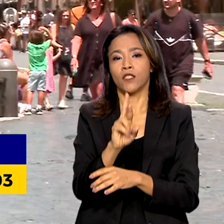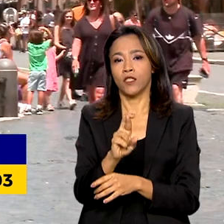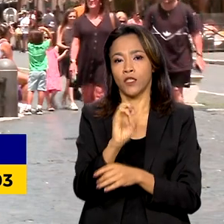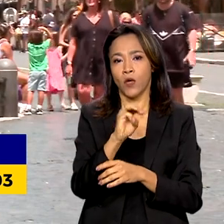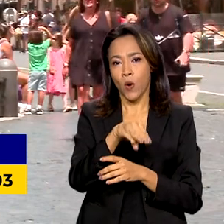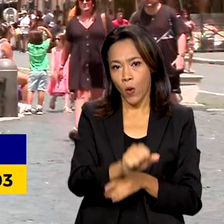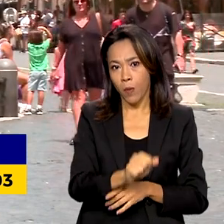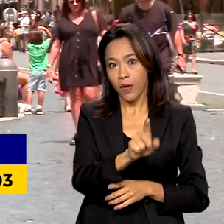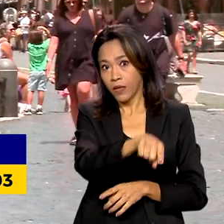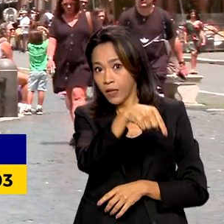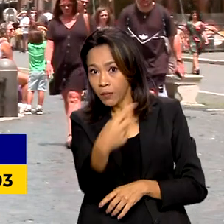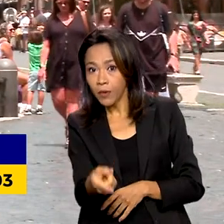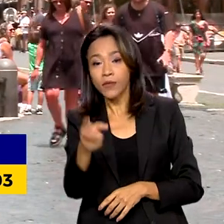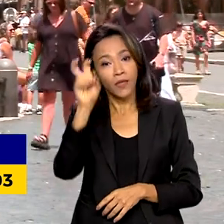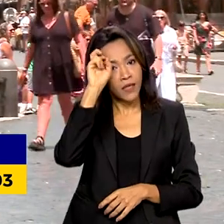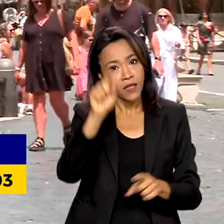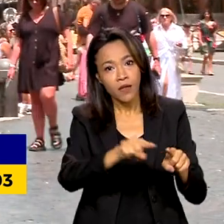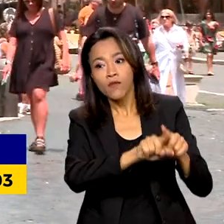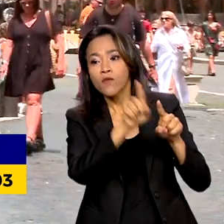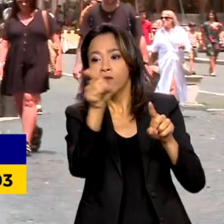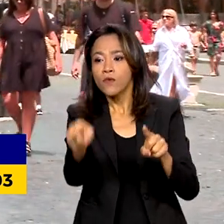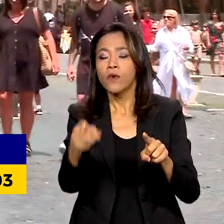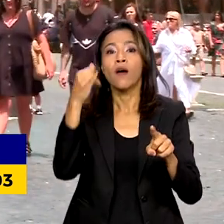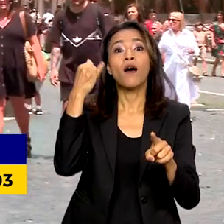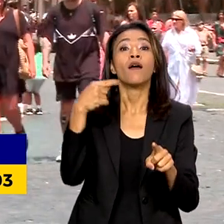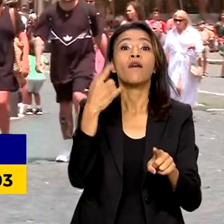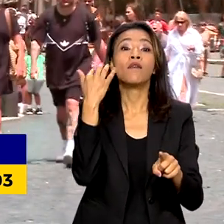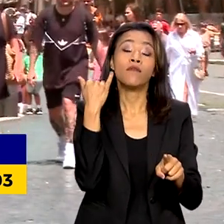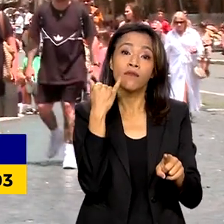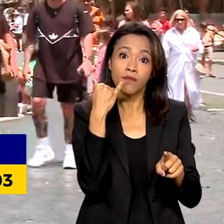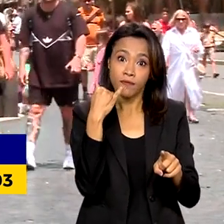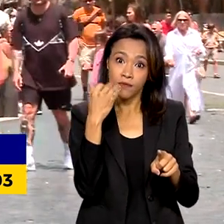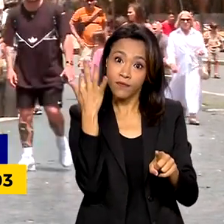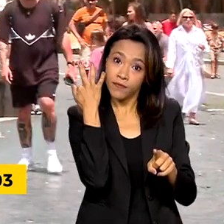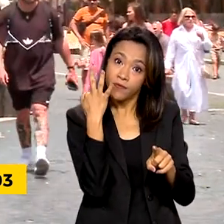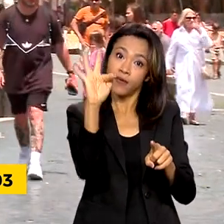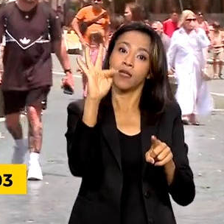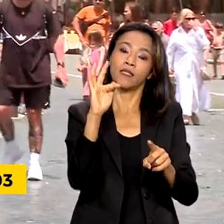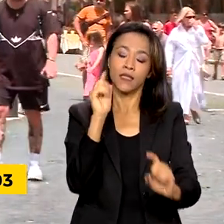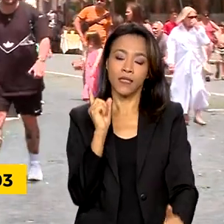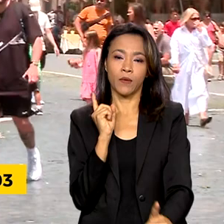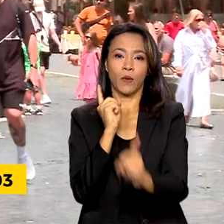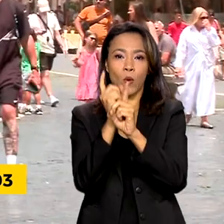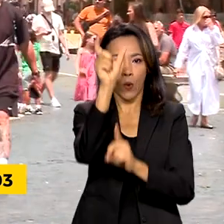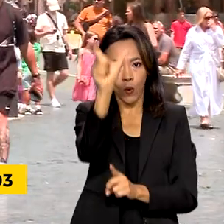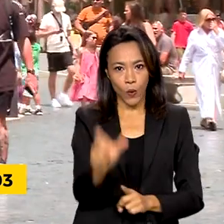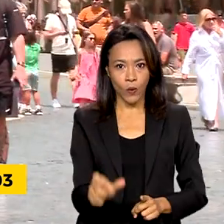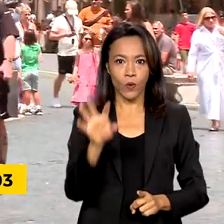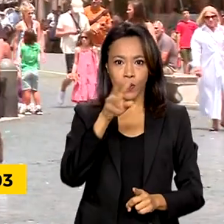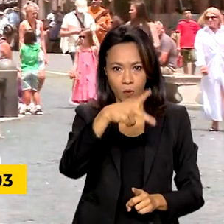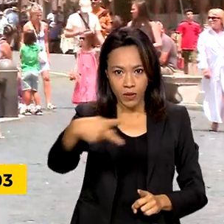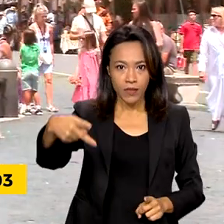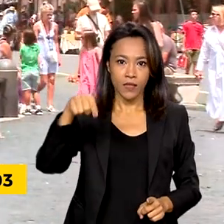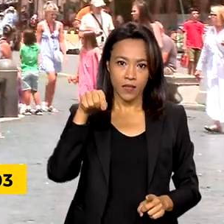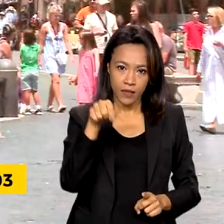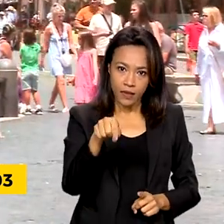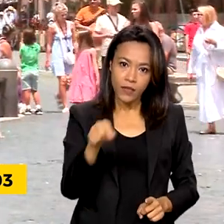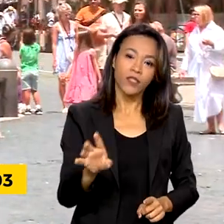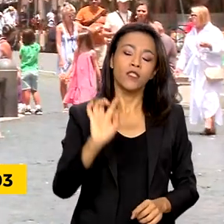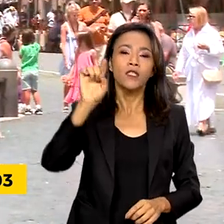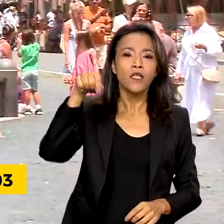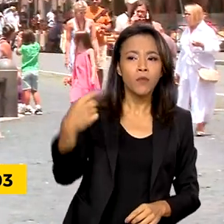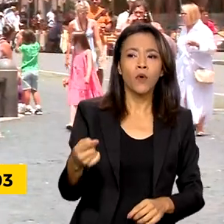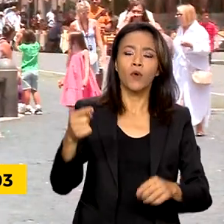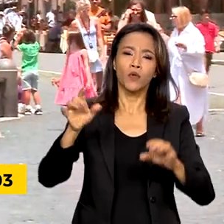Lula segue para a França, onde tem um encontro com o presidente Emmanuel Macron e participa da cúpula do Pacto